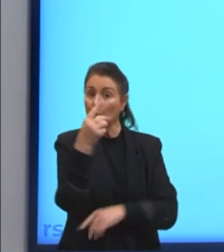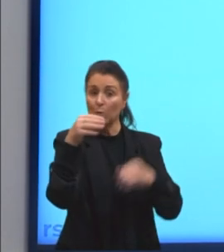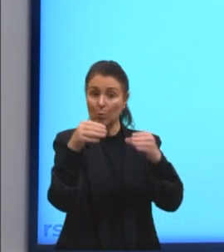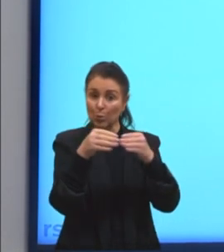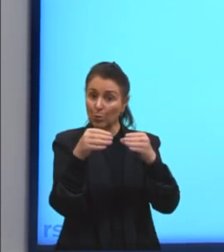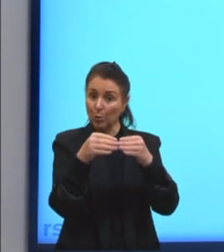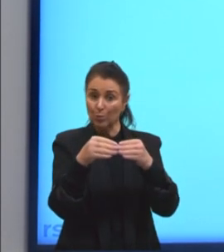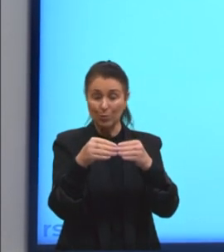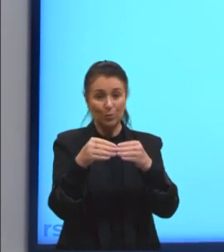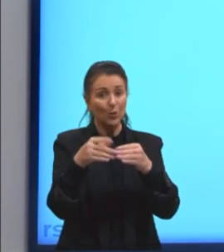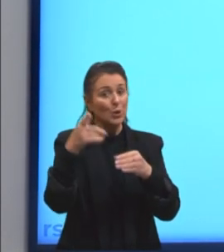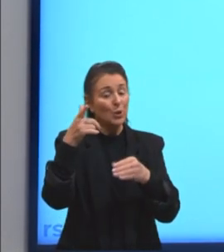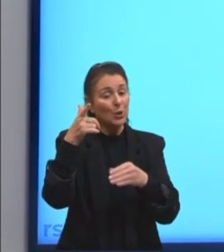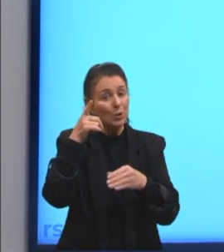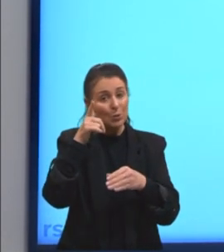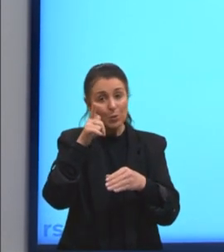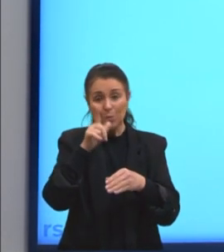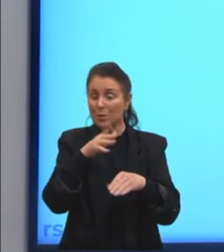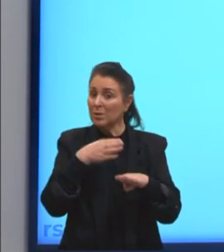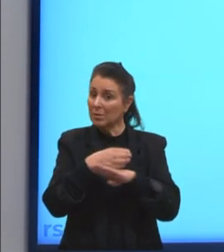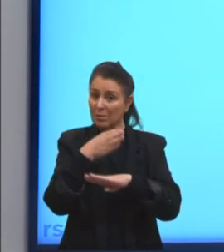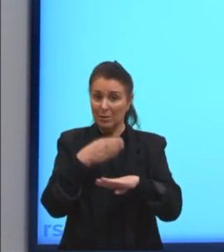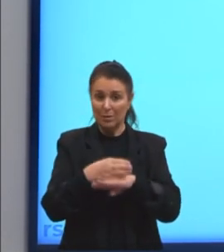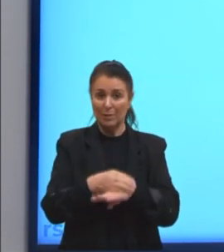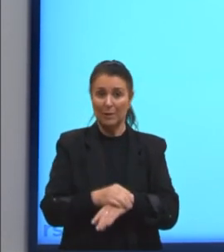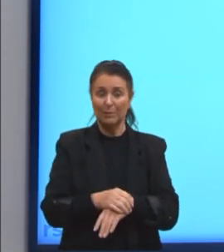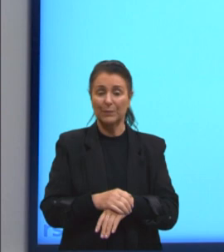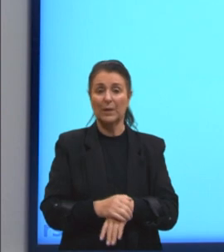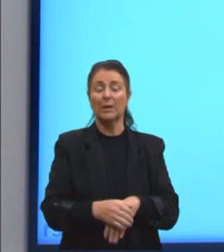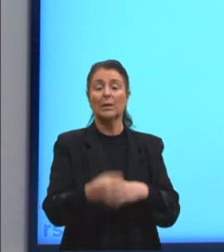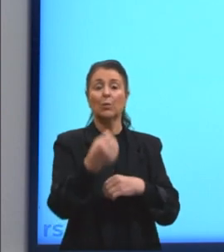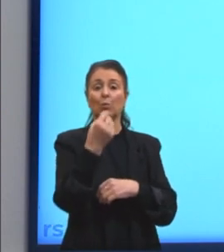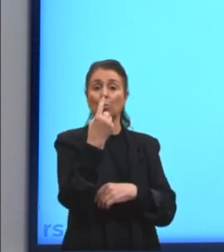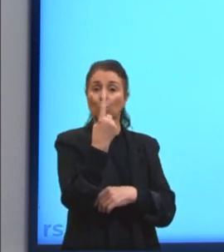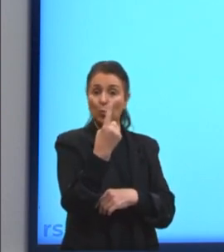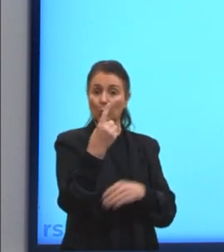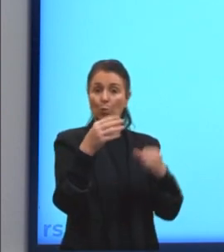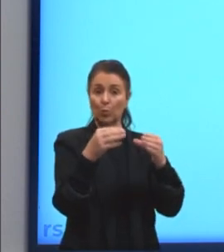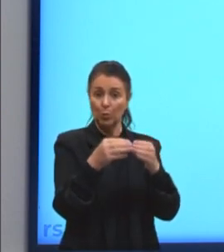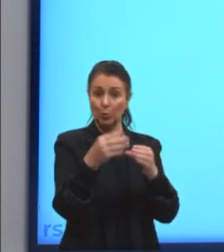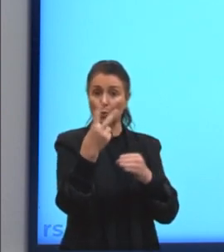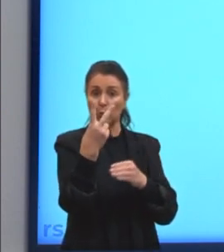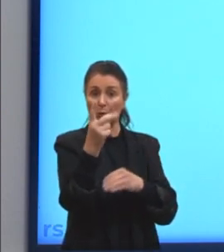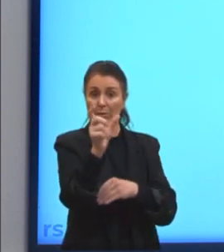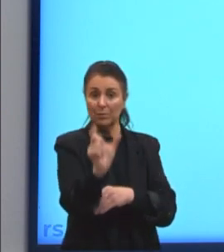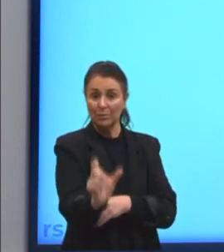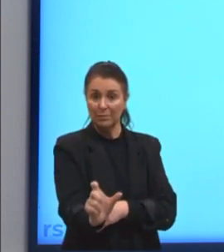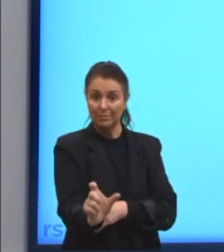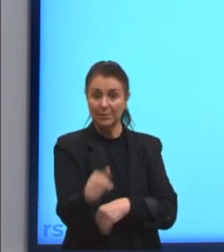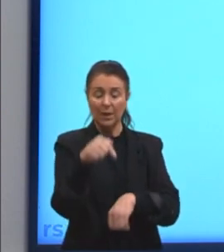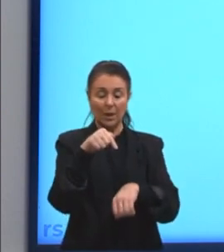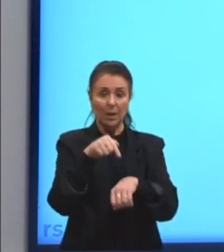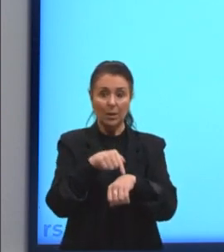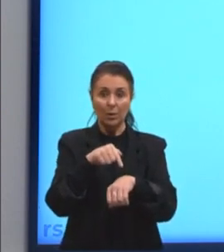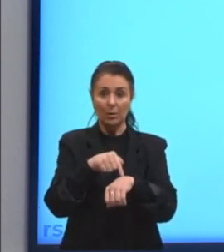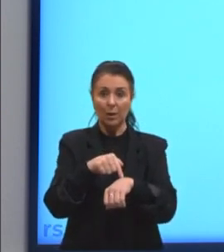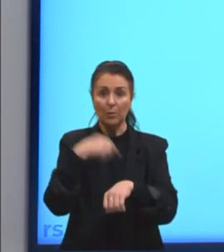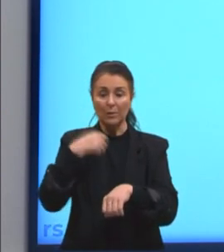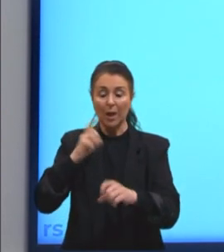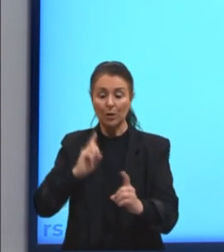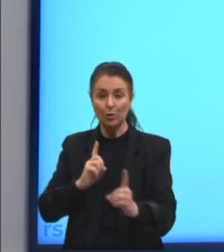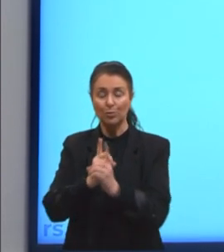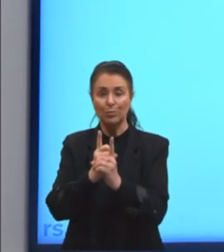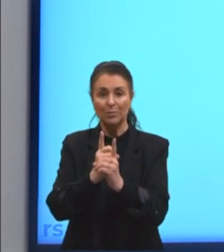grupo ficou menor. Nós temos ali um grupo com duas pessoas. E o tempo é o que nós precisamos descobrir.